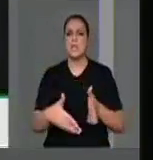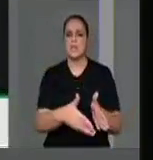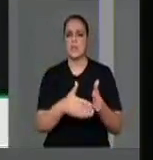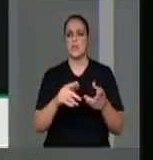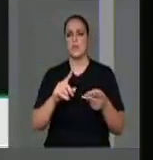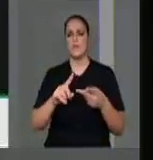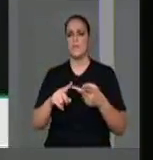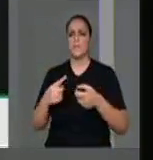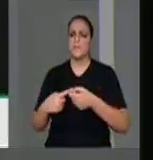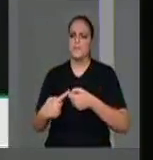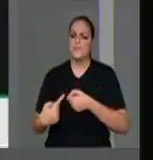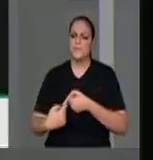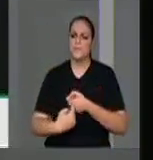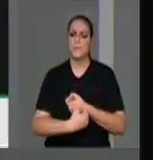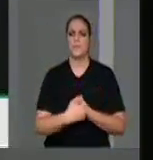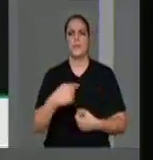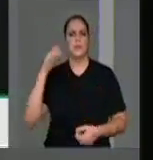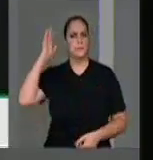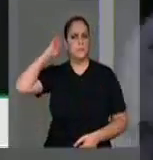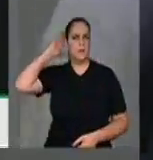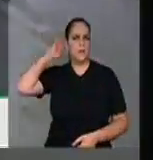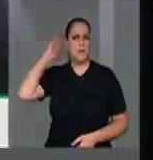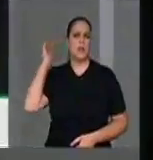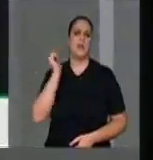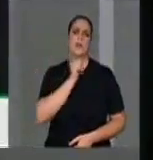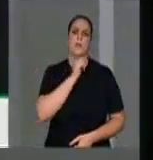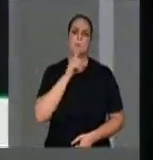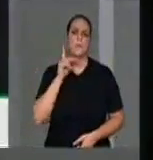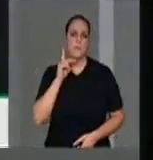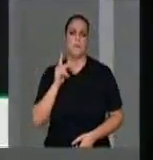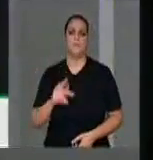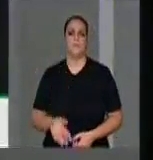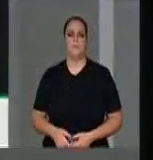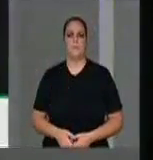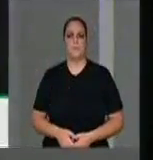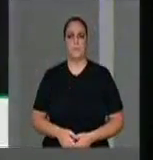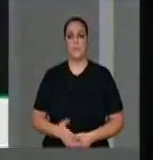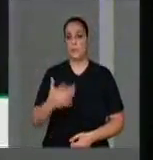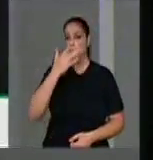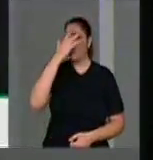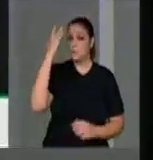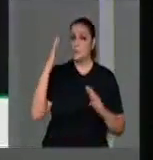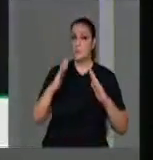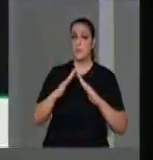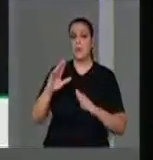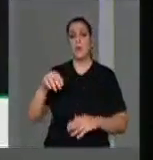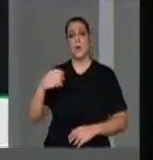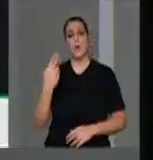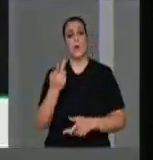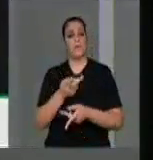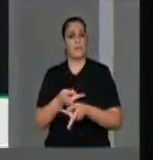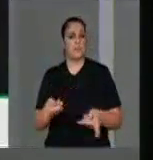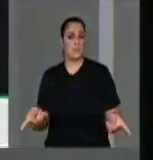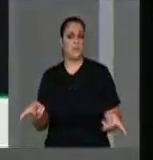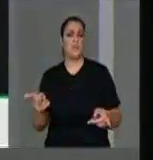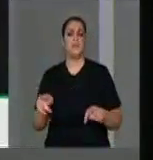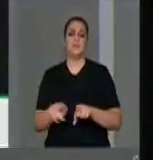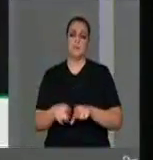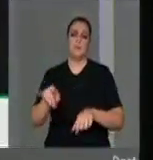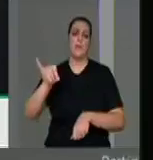do Afuá, Breves Chaves, no Pará, com os moradores ou visitantes da capital